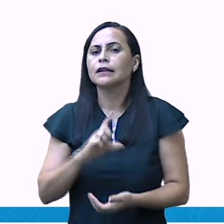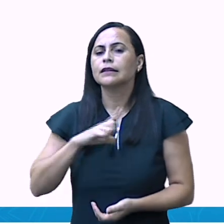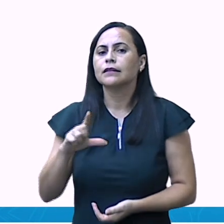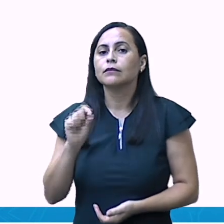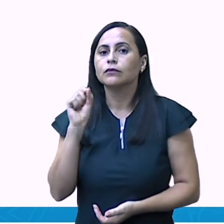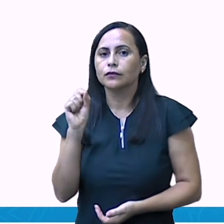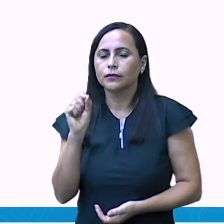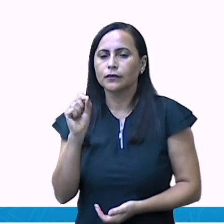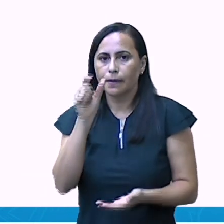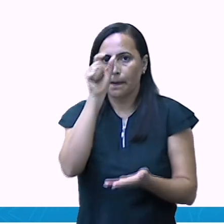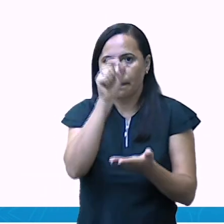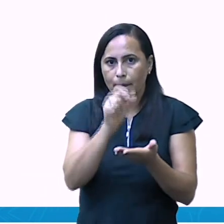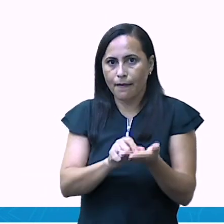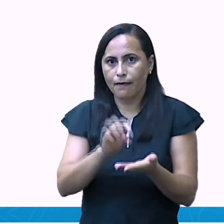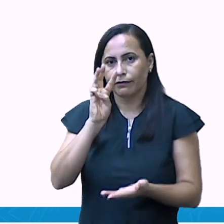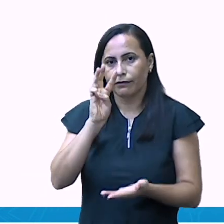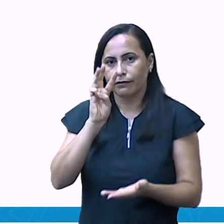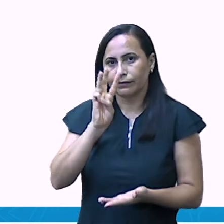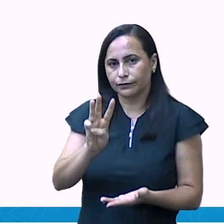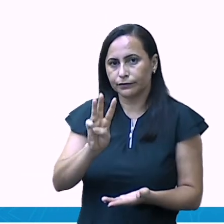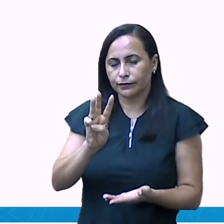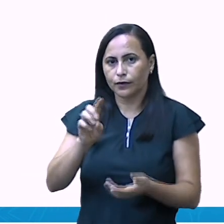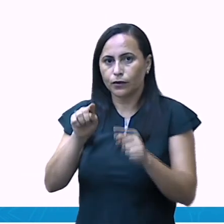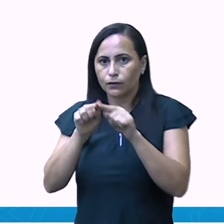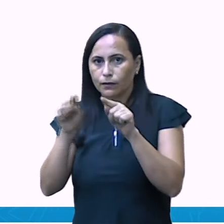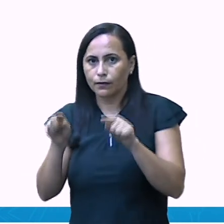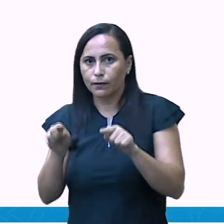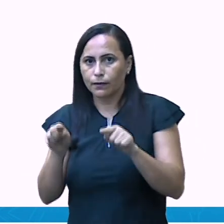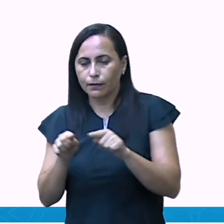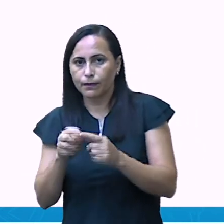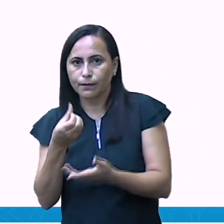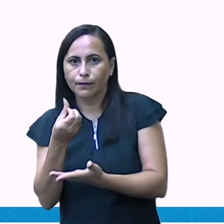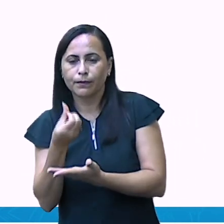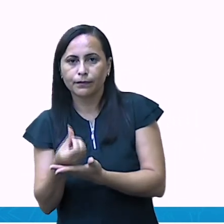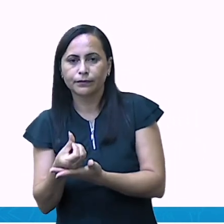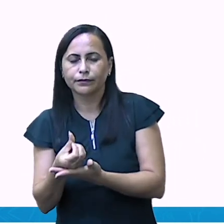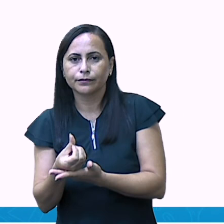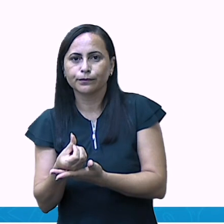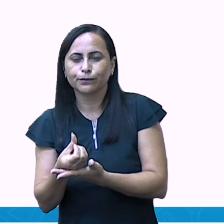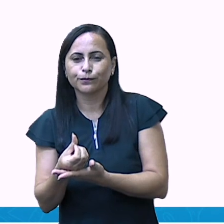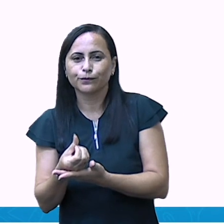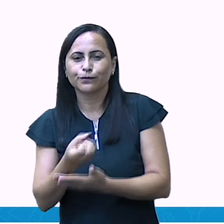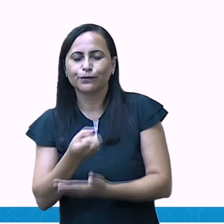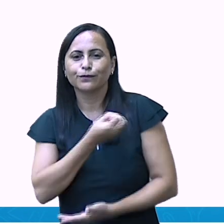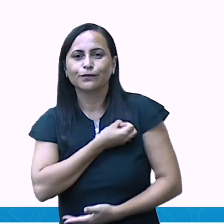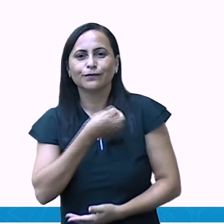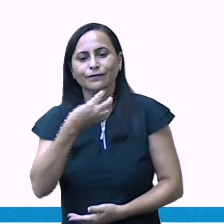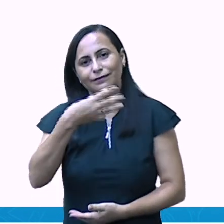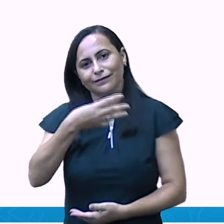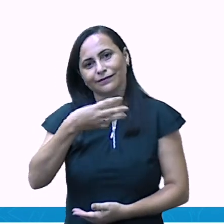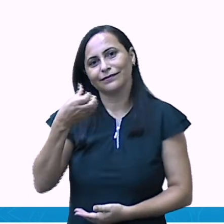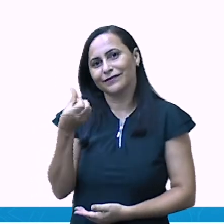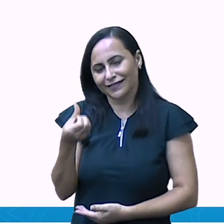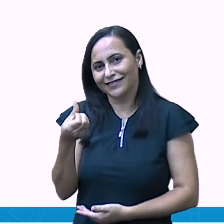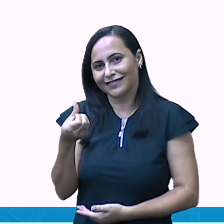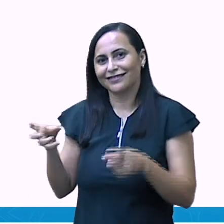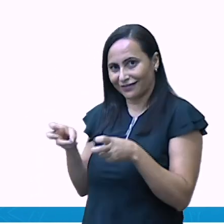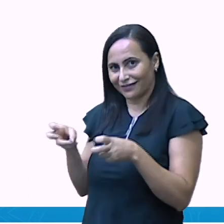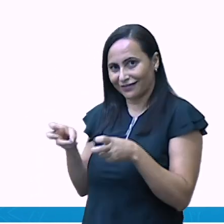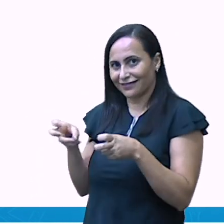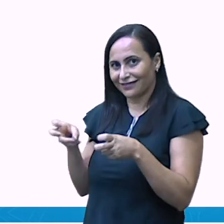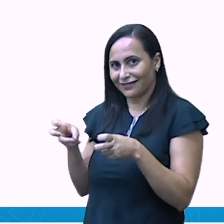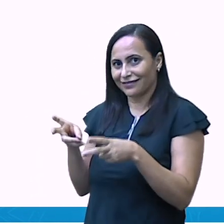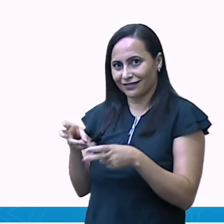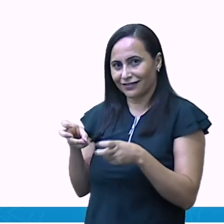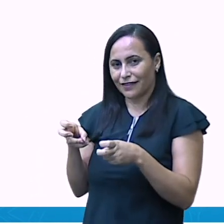barrinhas e seis cubinhos. Trinta e seis. Perceberam?